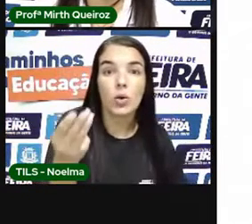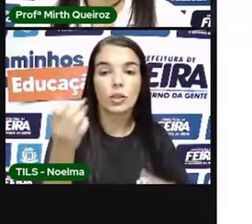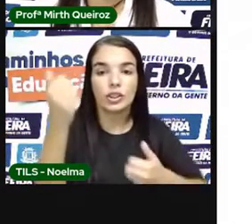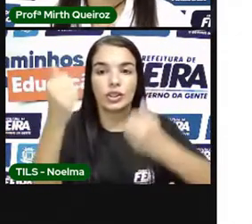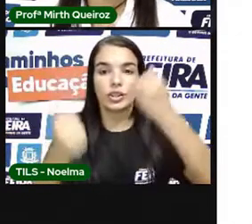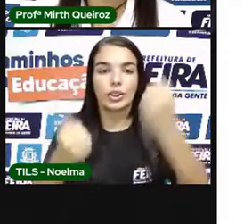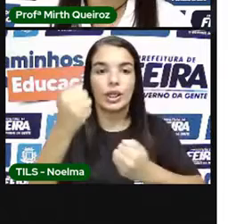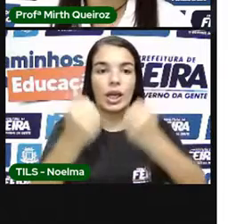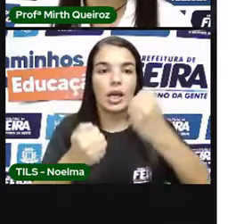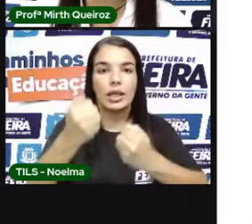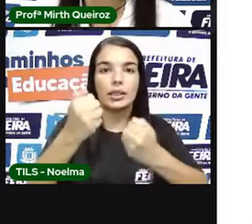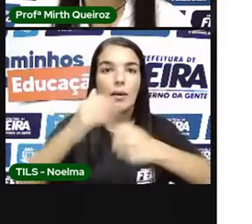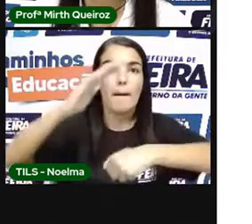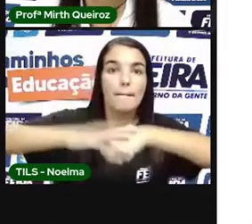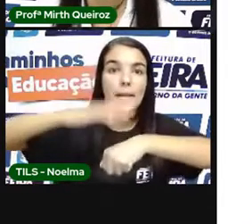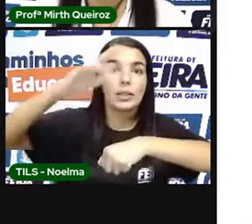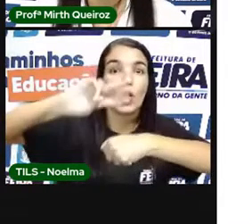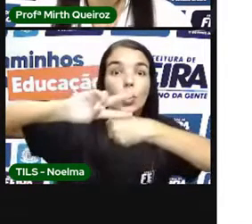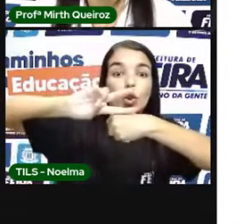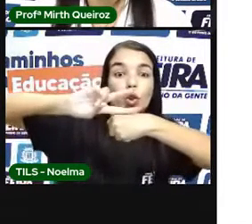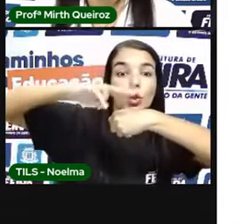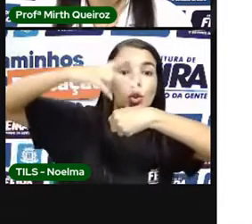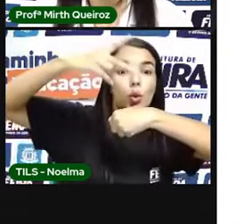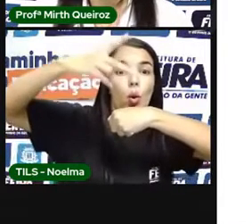circulação Nos Estados Unidos